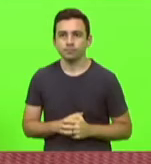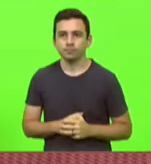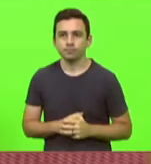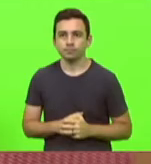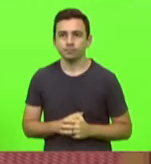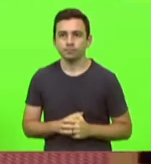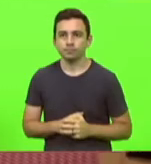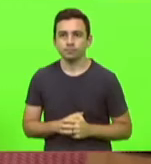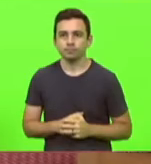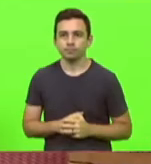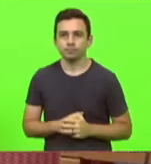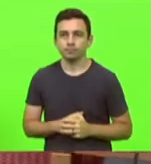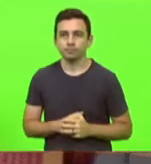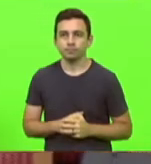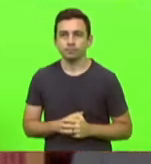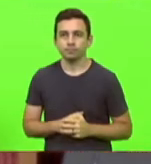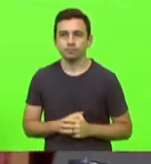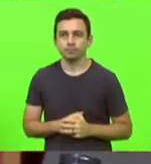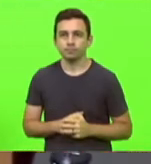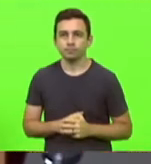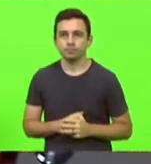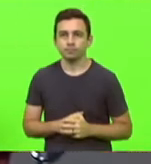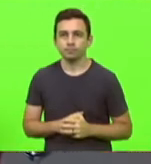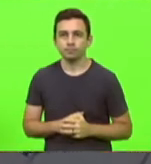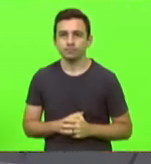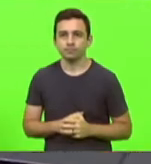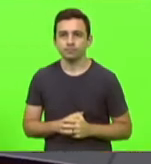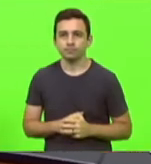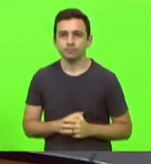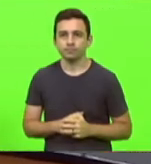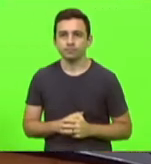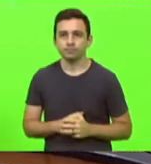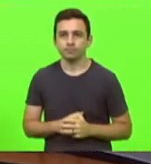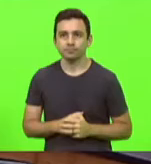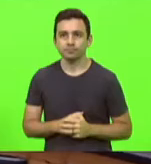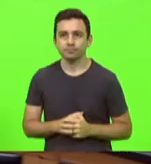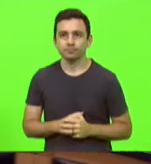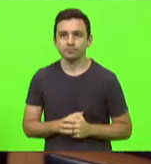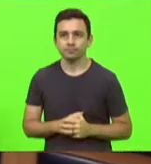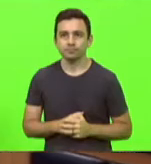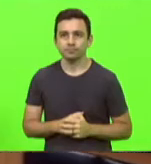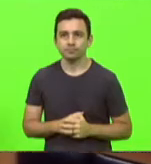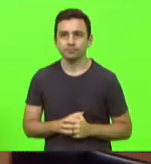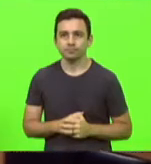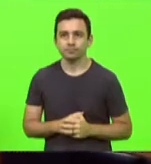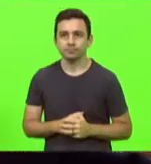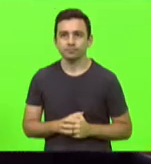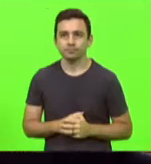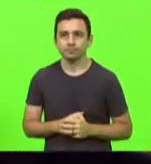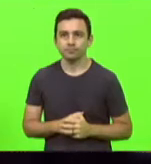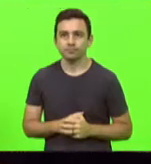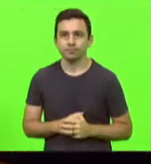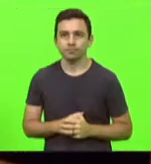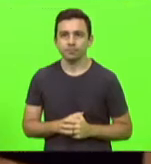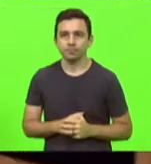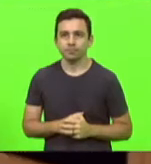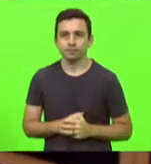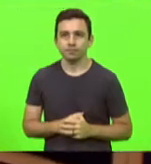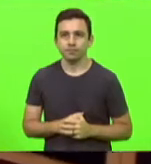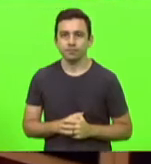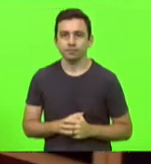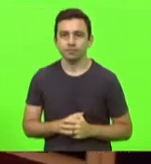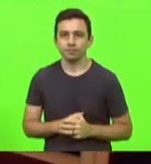Neste momento, convido o deputado eleito para tomar posse do